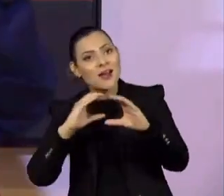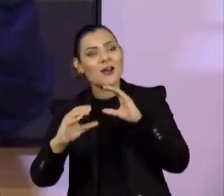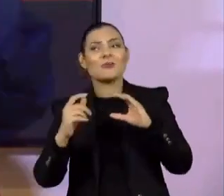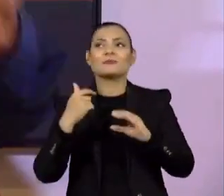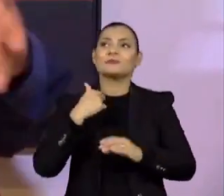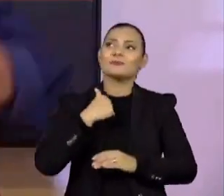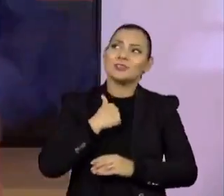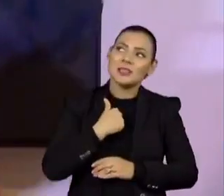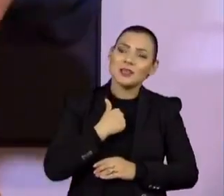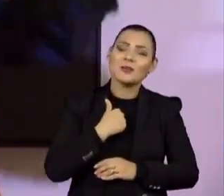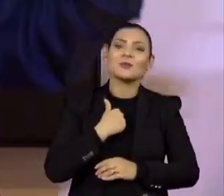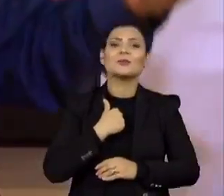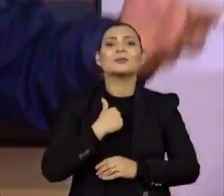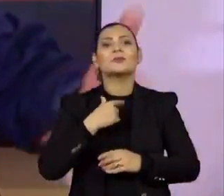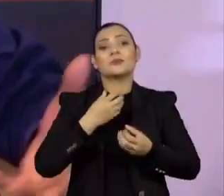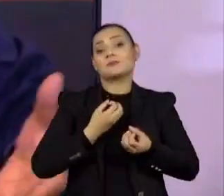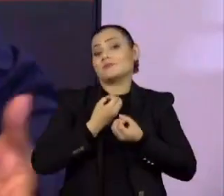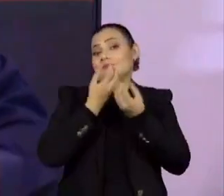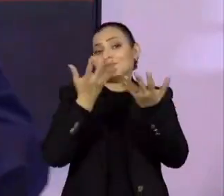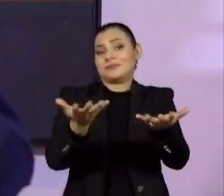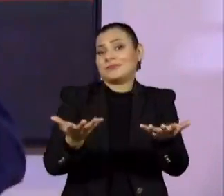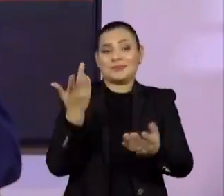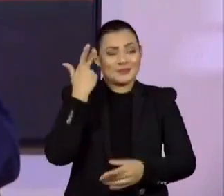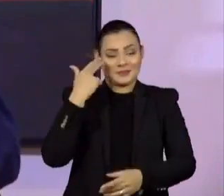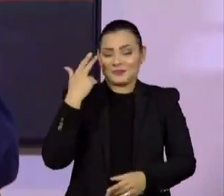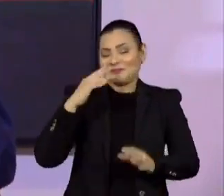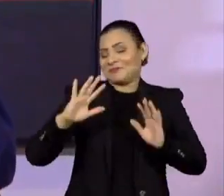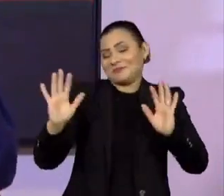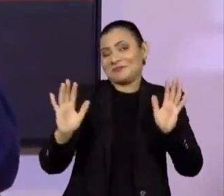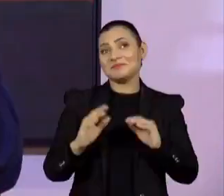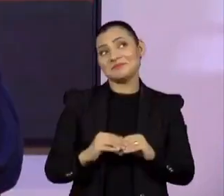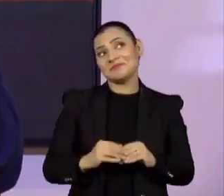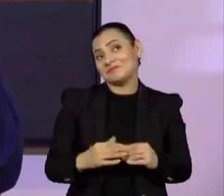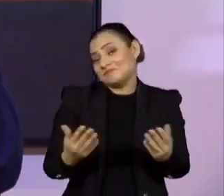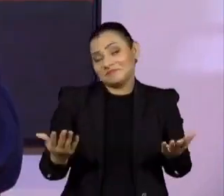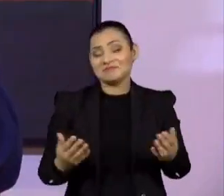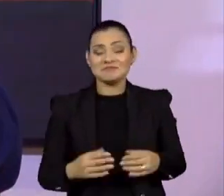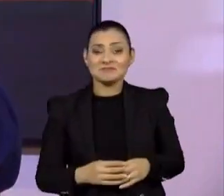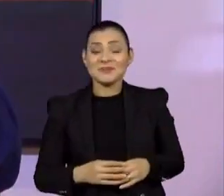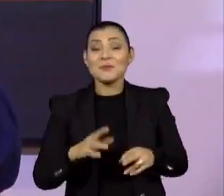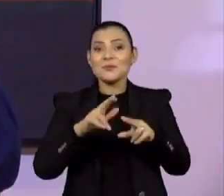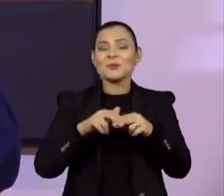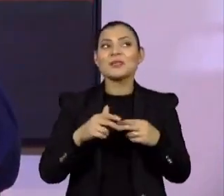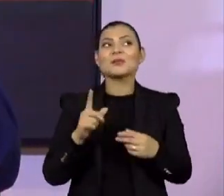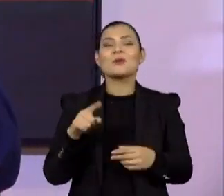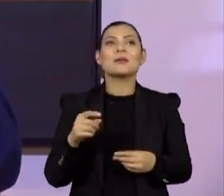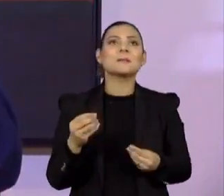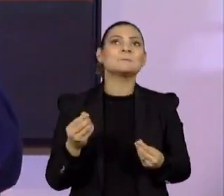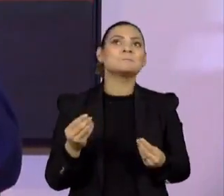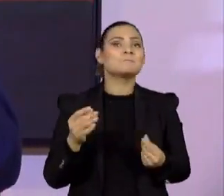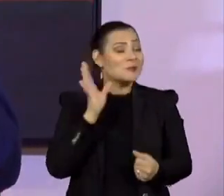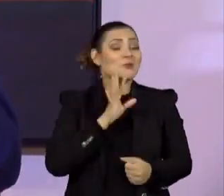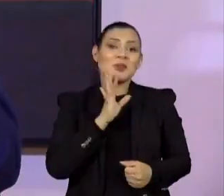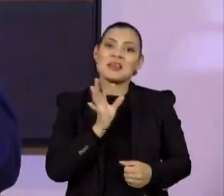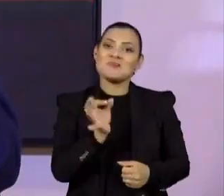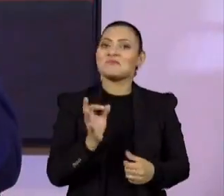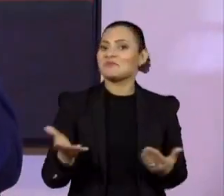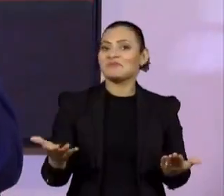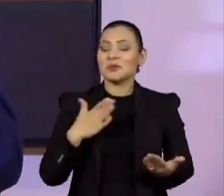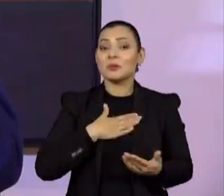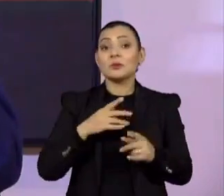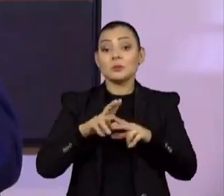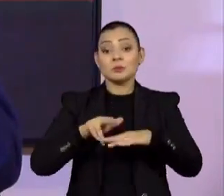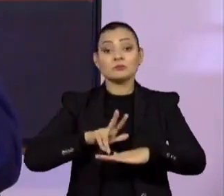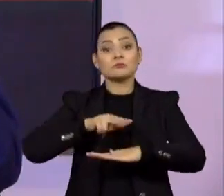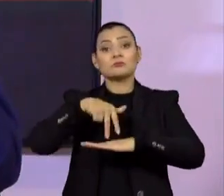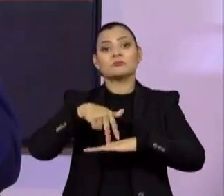como eu sou, eu me exponho. Então, é muito legal. E